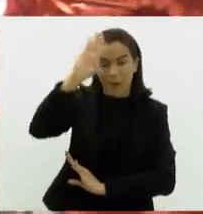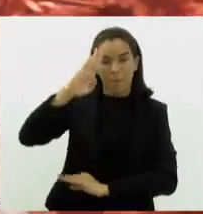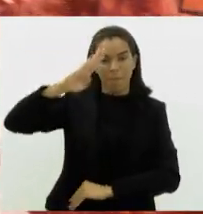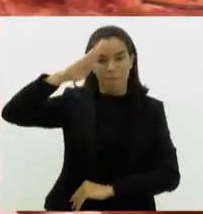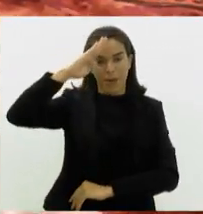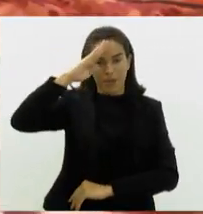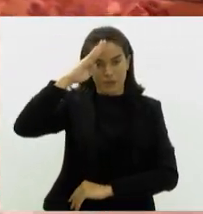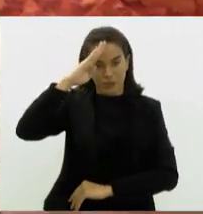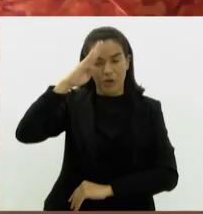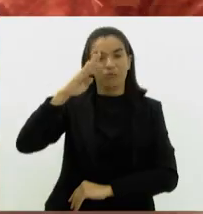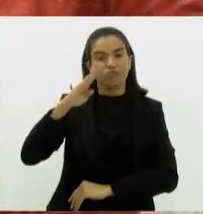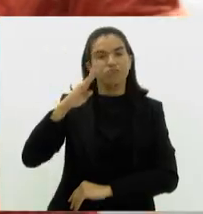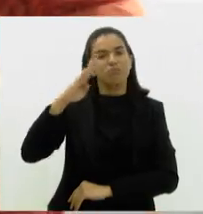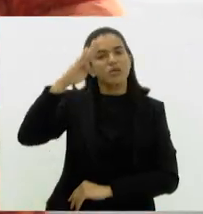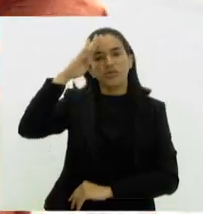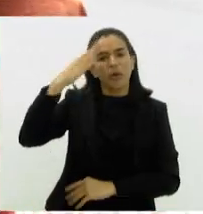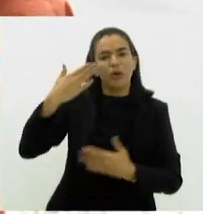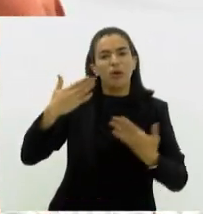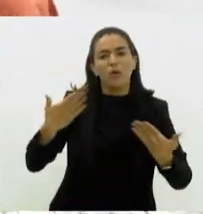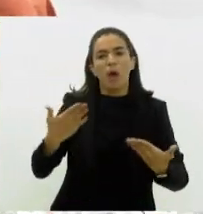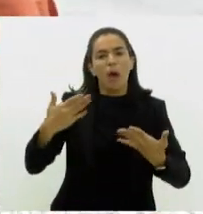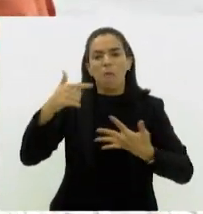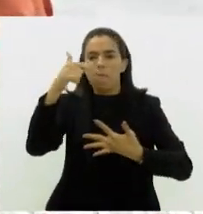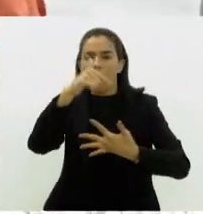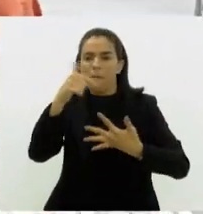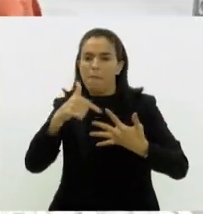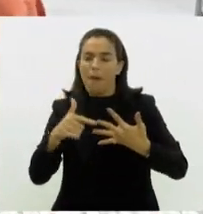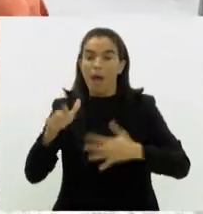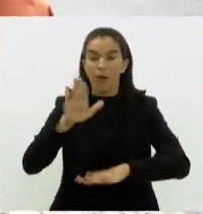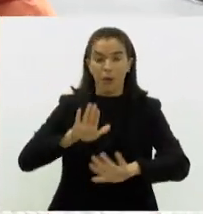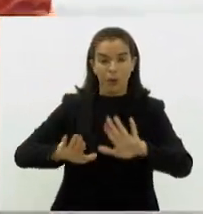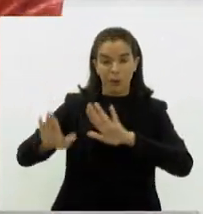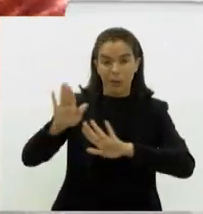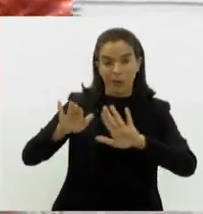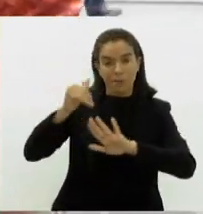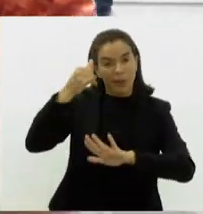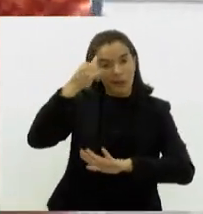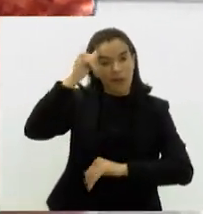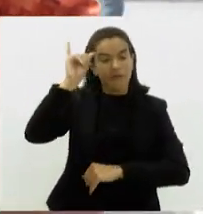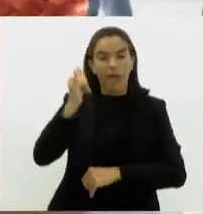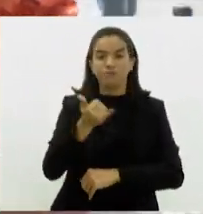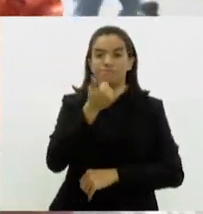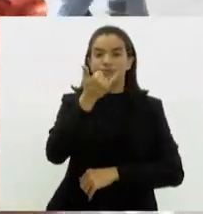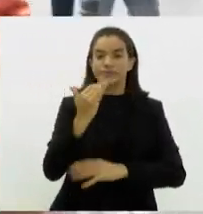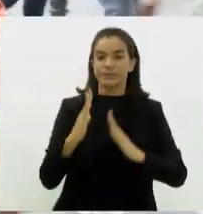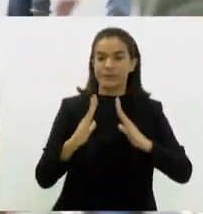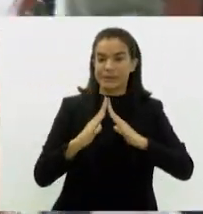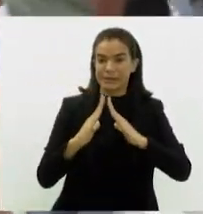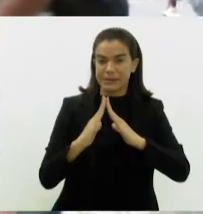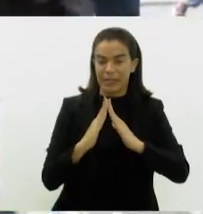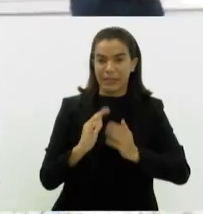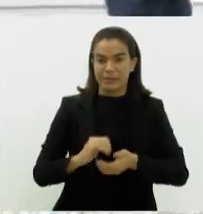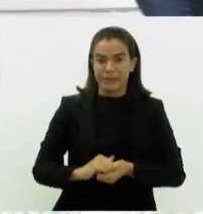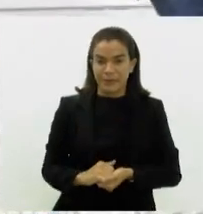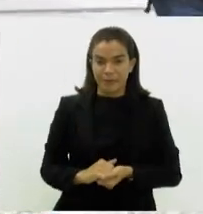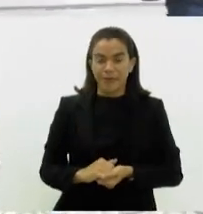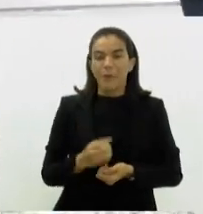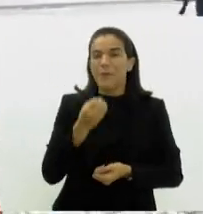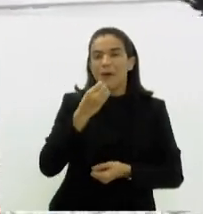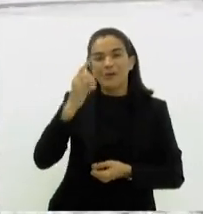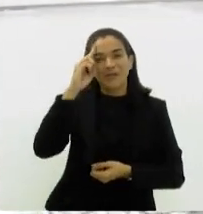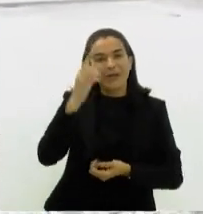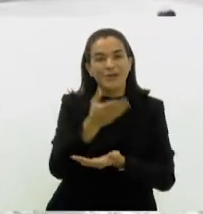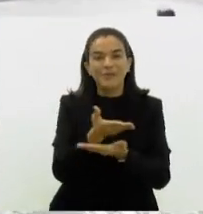Fábio Contreiras. Major, quais são os cuidados para se evitar os acidentes domésticos ocasionados pela eletricidade? Bom dia. Bom dia a todos.